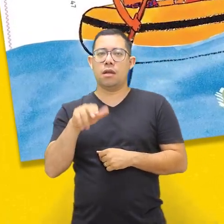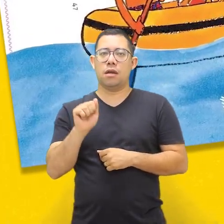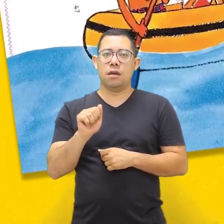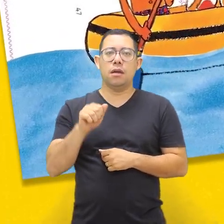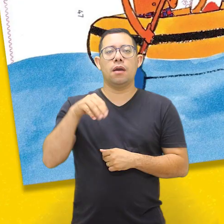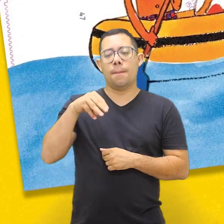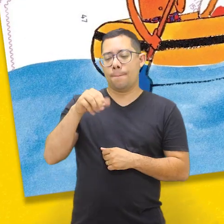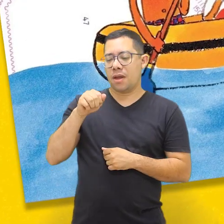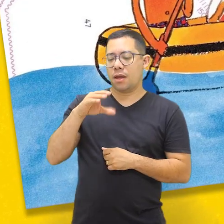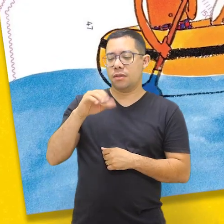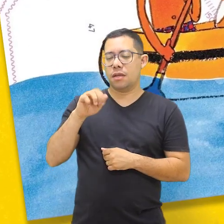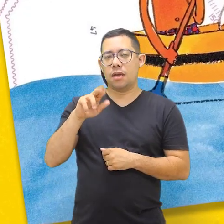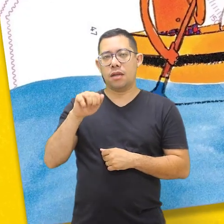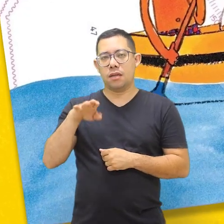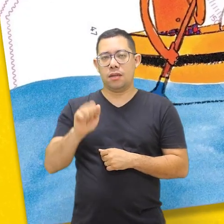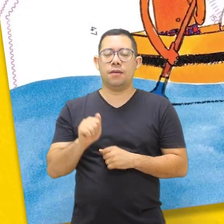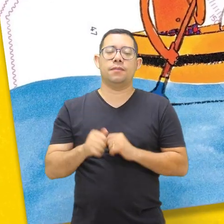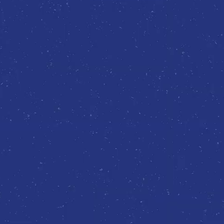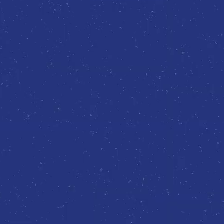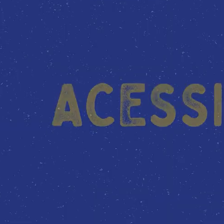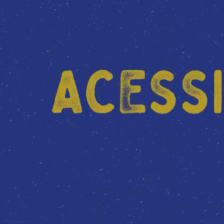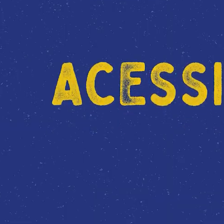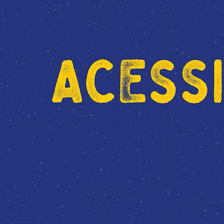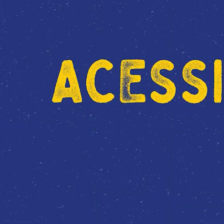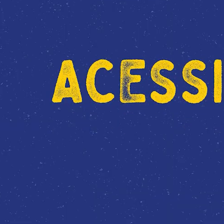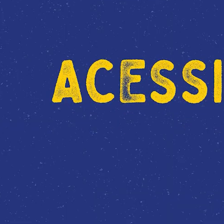que tem um trabalho lindo de ilustração infantil.